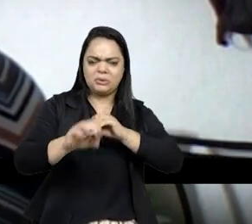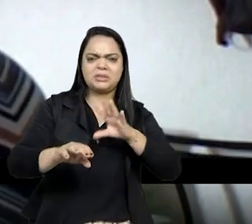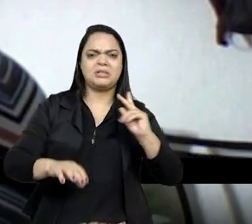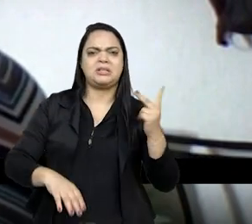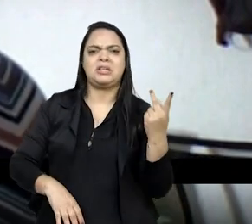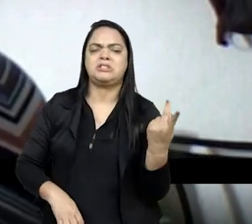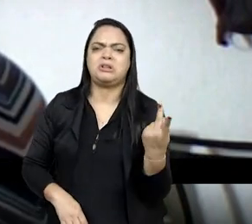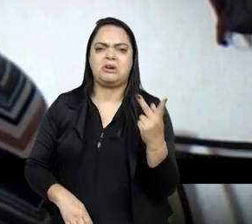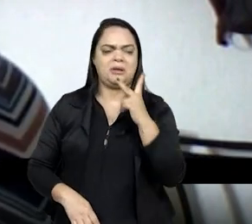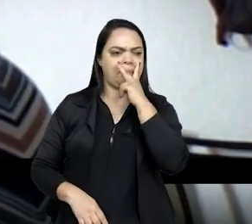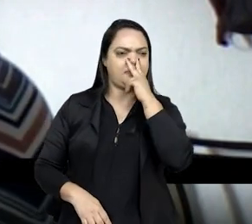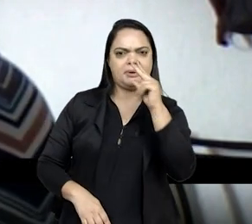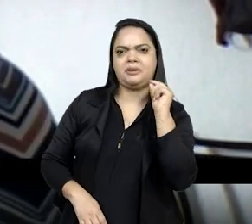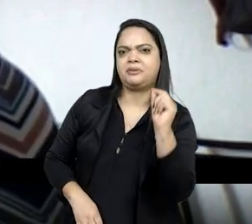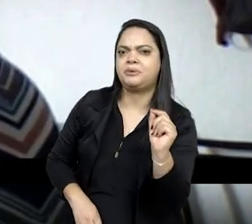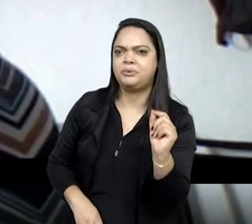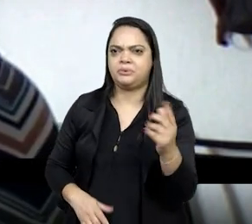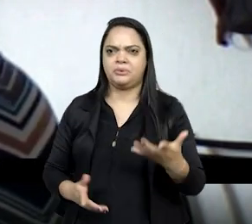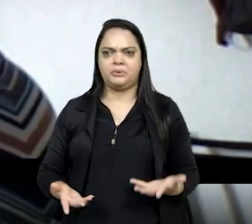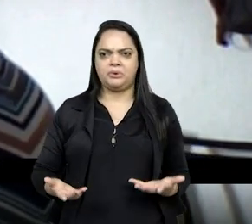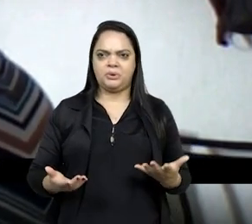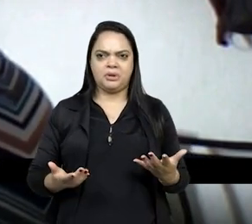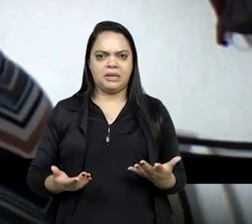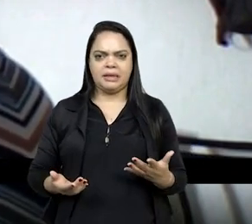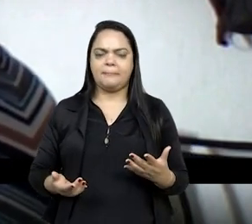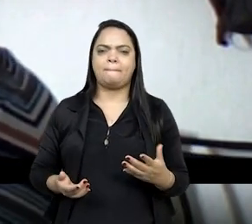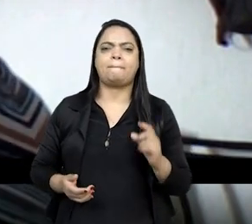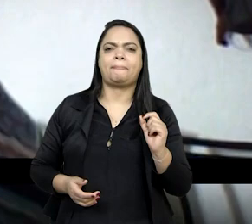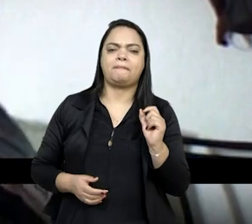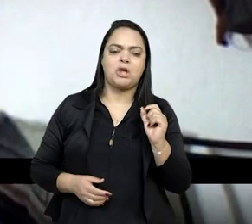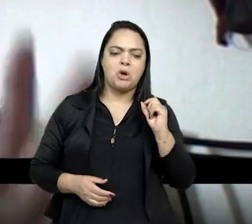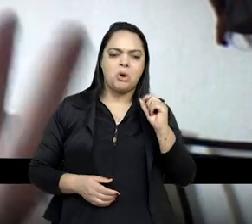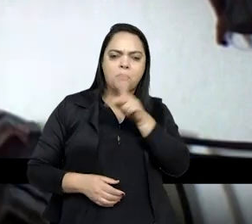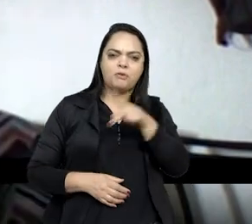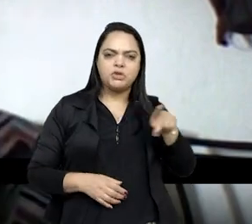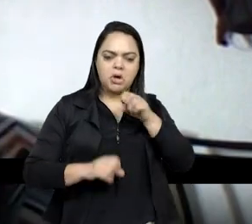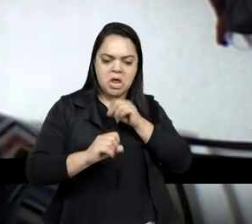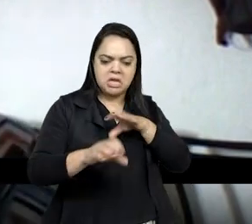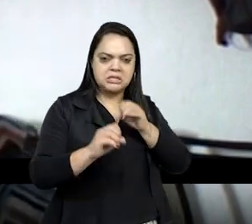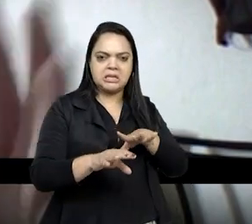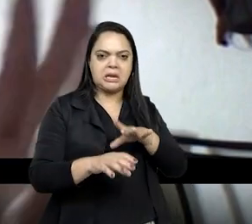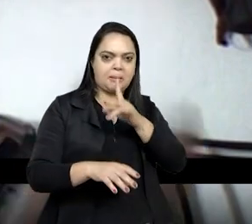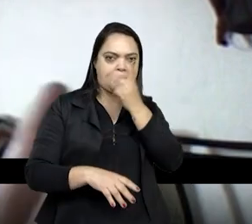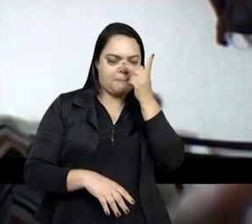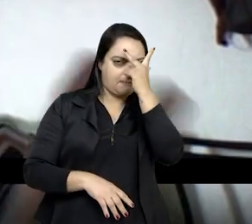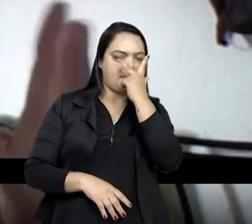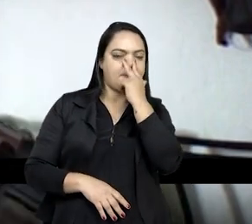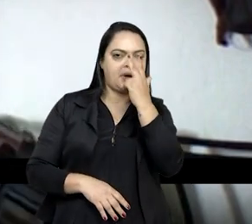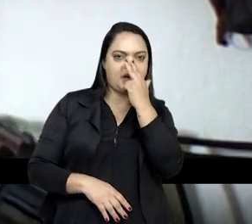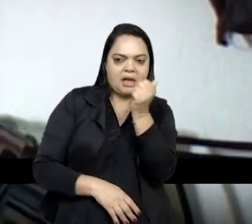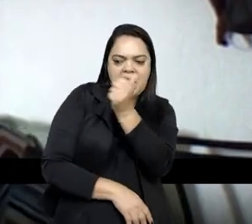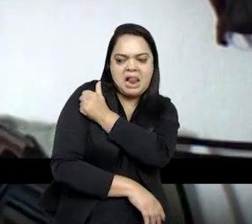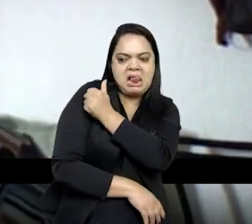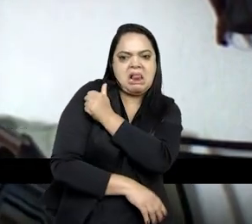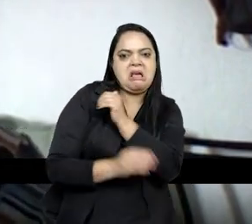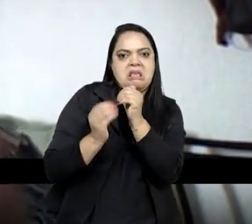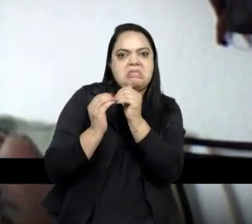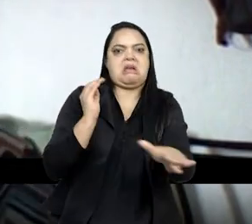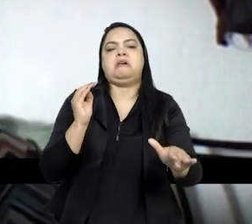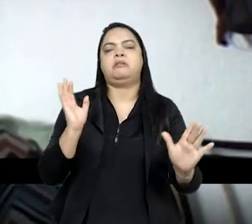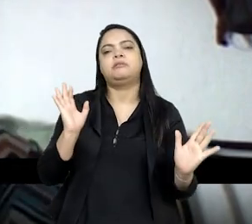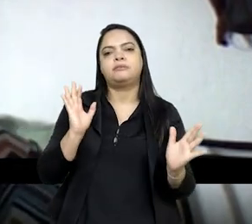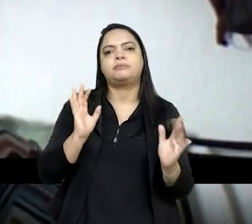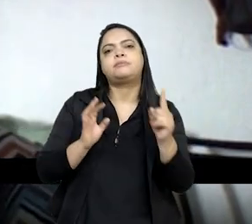que tentam deslegitimar um pouco o discurso do professor. Você que está aí dentro, né, dentro das pesquisas,